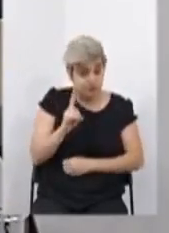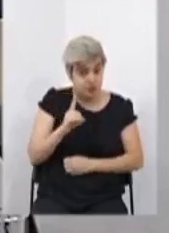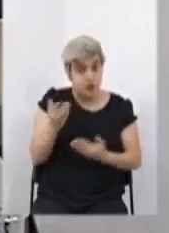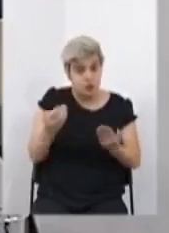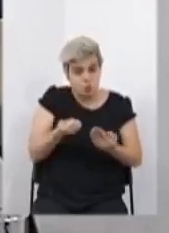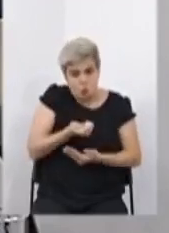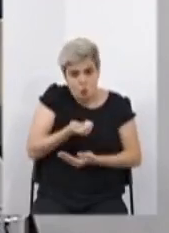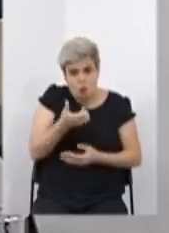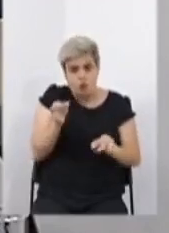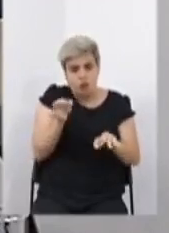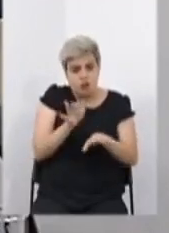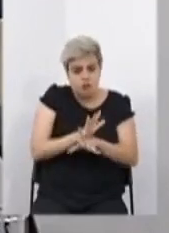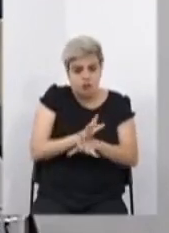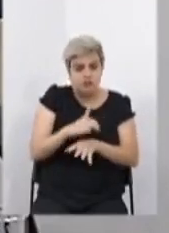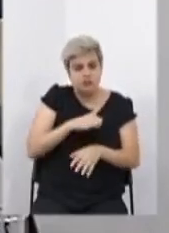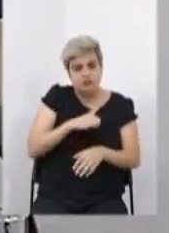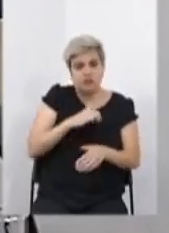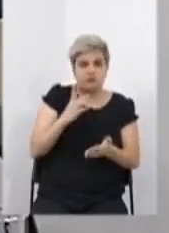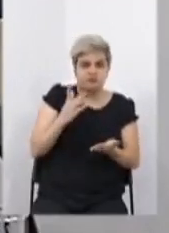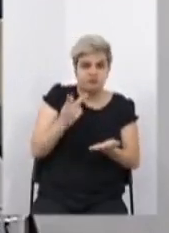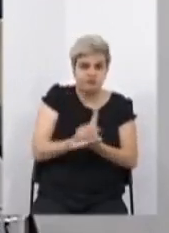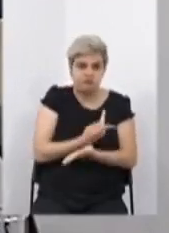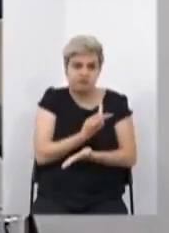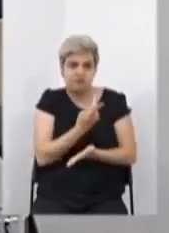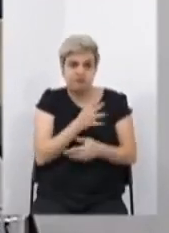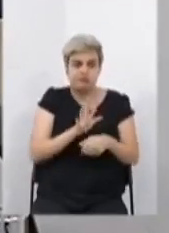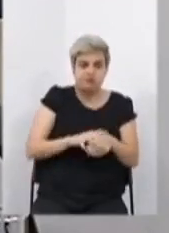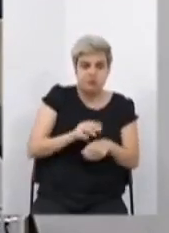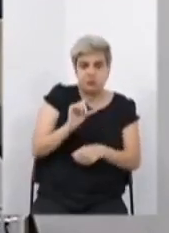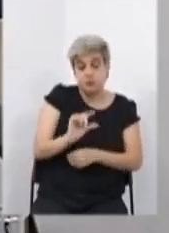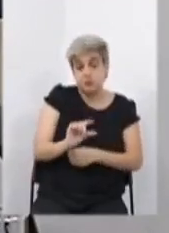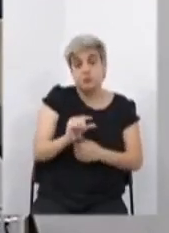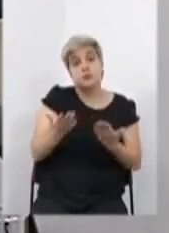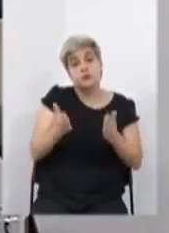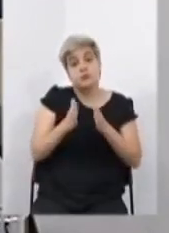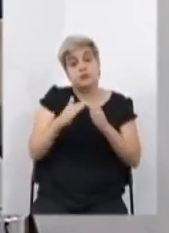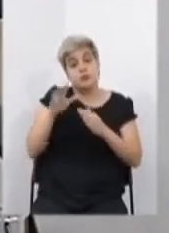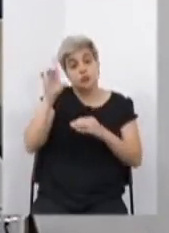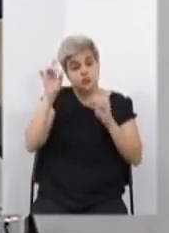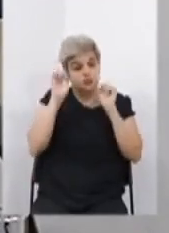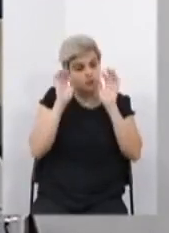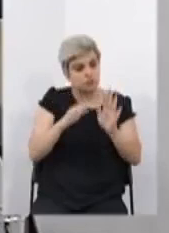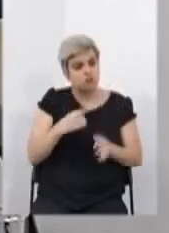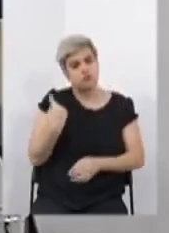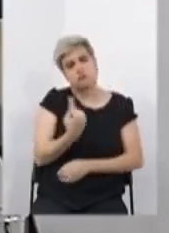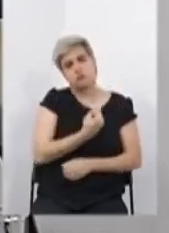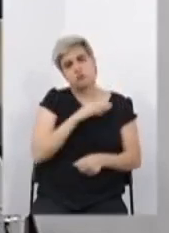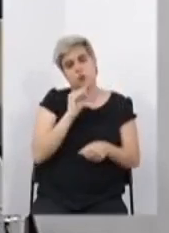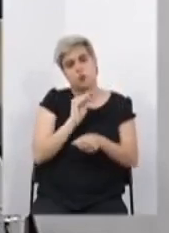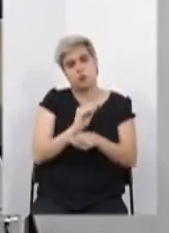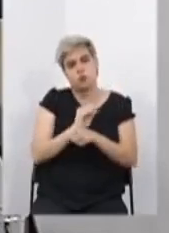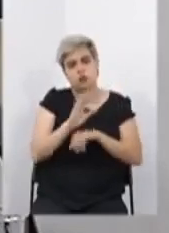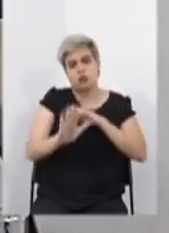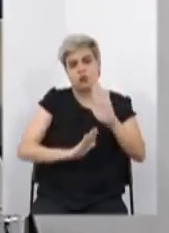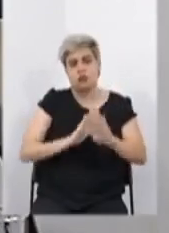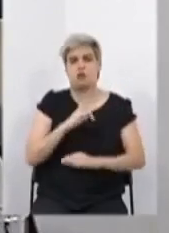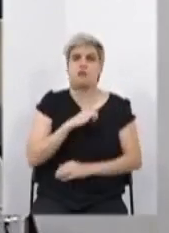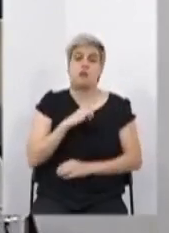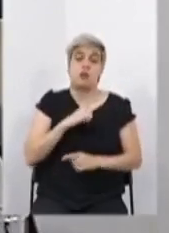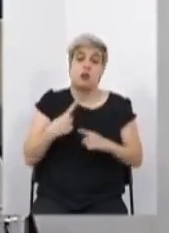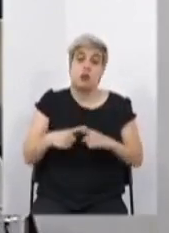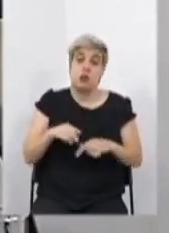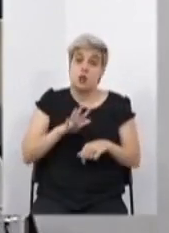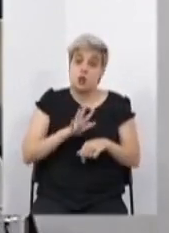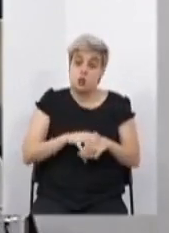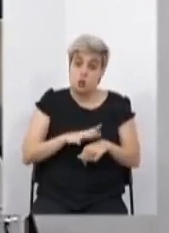final, mas ainda tem sequelas e pedindo a todos e com a benção de Deus que nos cuidemos. Temos que cuidar porque a doença,